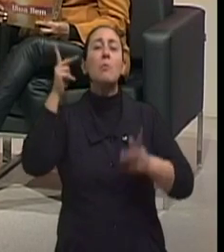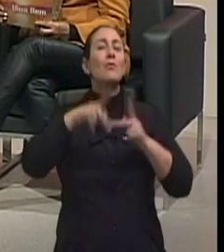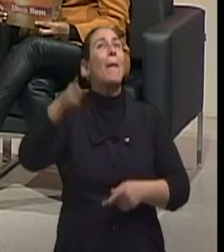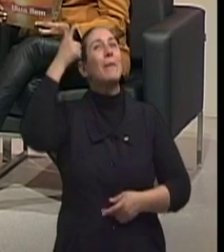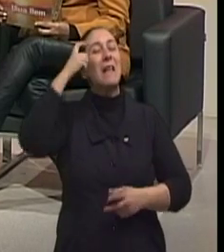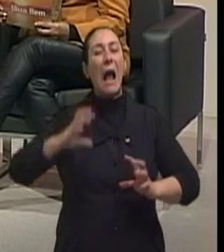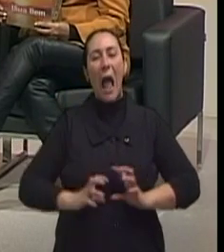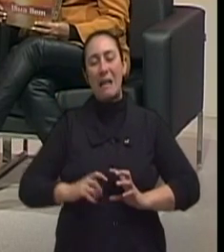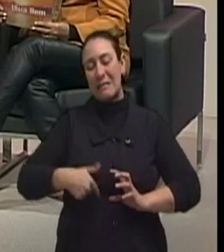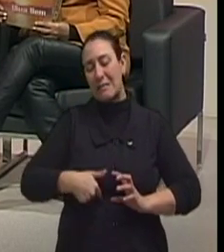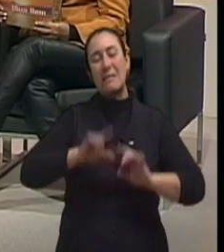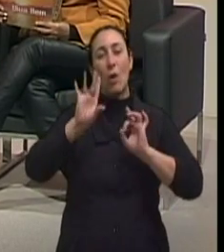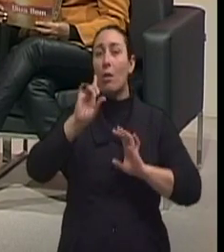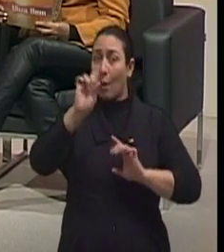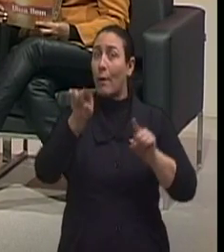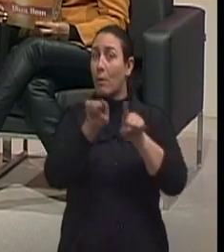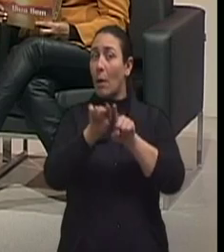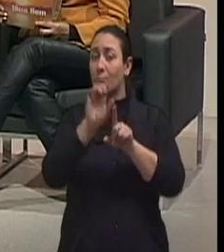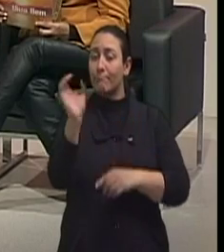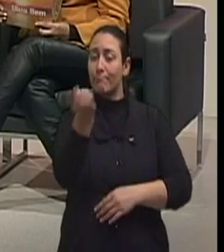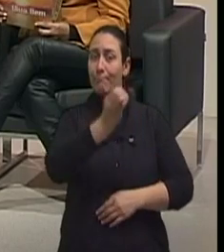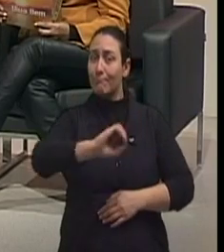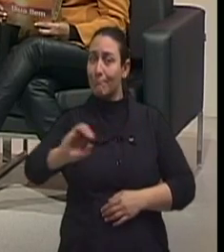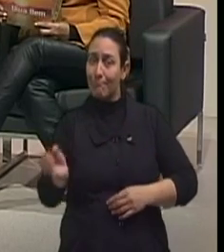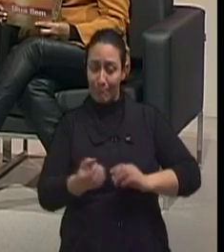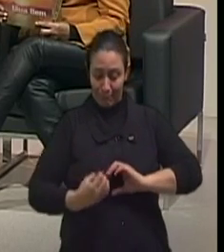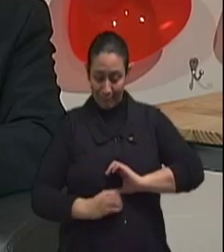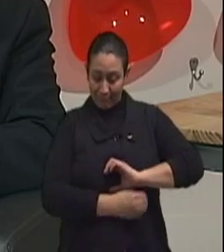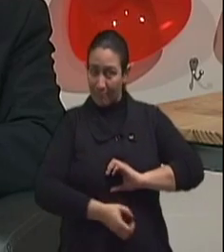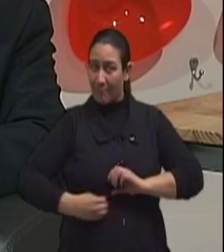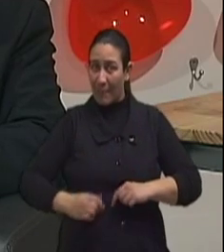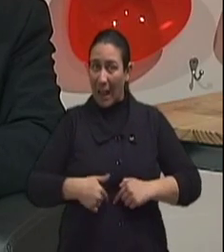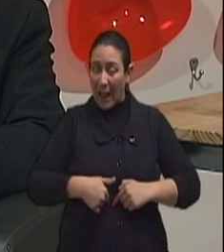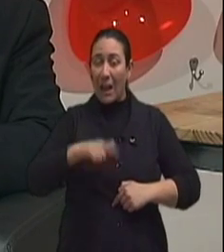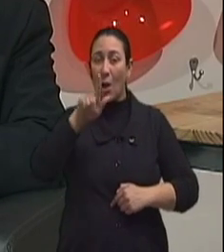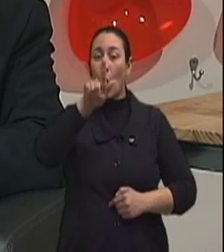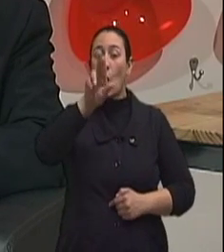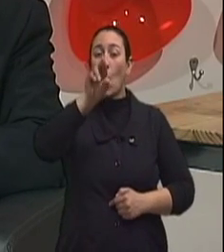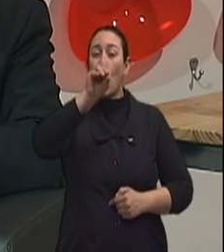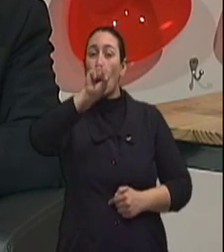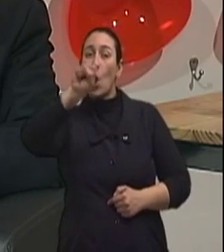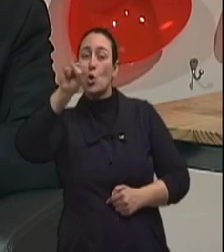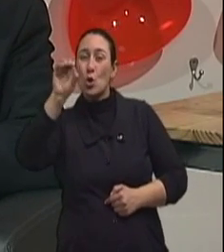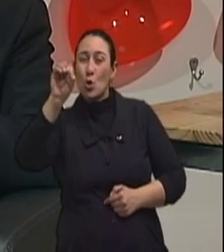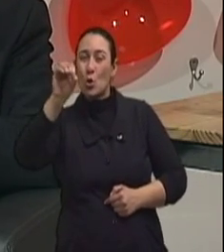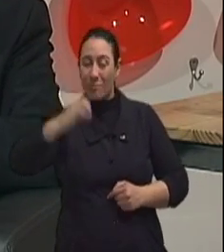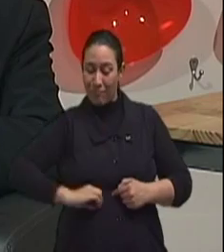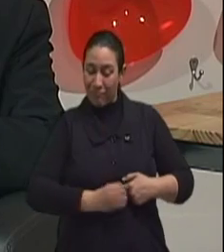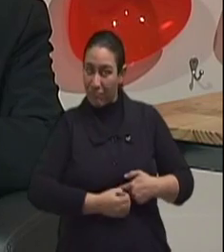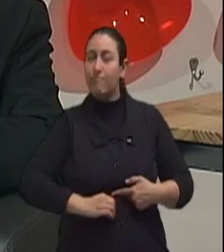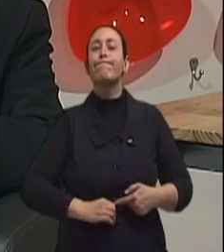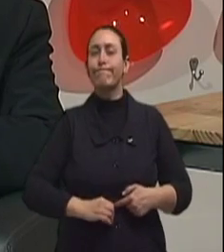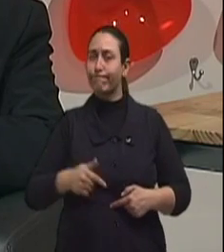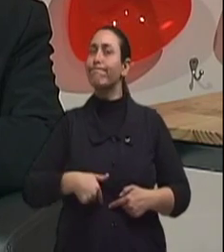pacientes, para pessoas sem sintomas, acima de 50 anos, existe a indicação de uma colonoscopia a cada